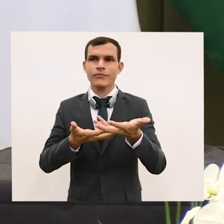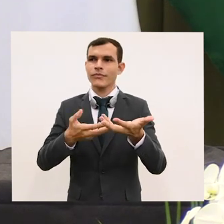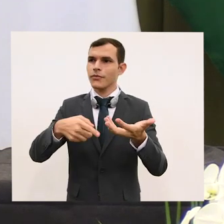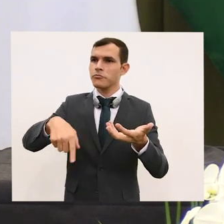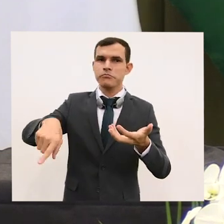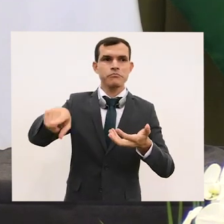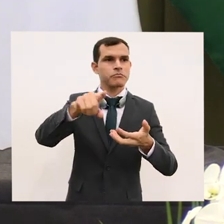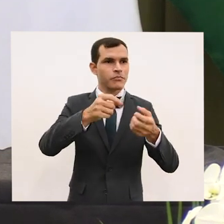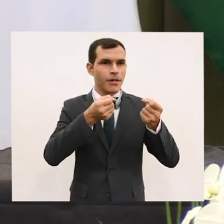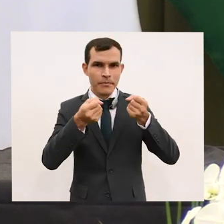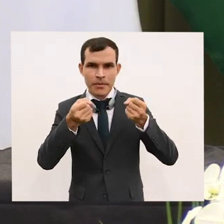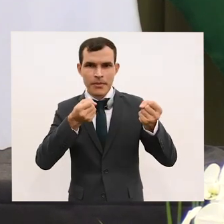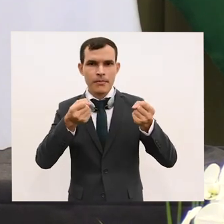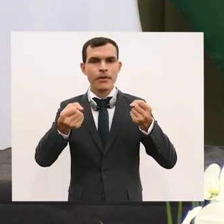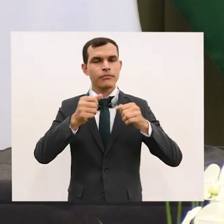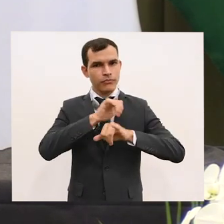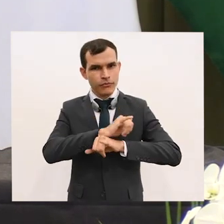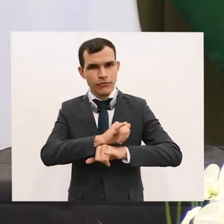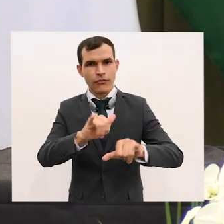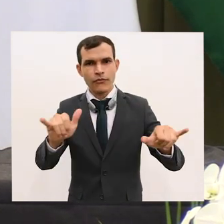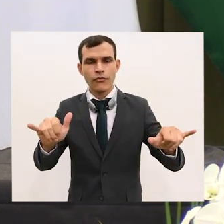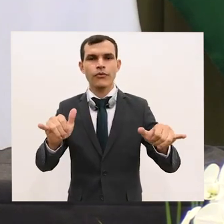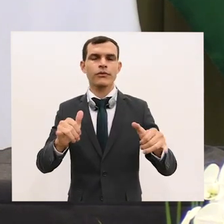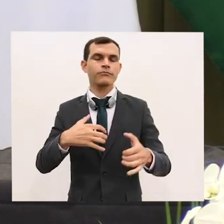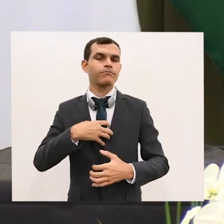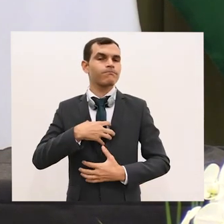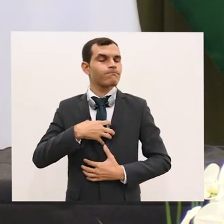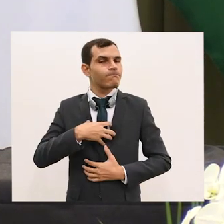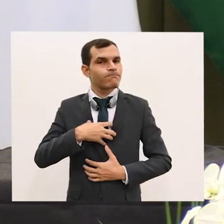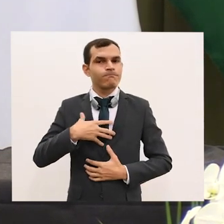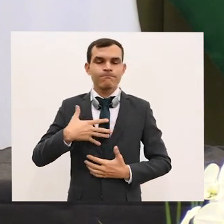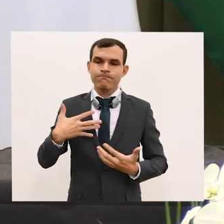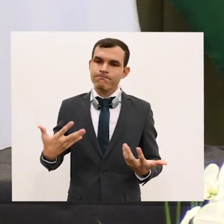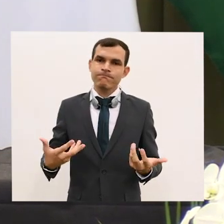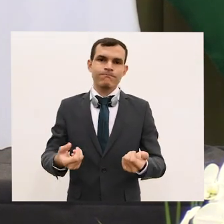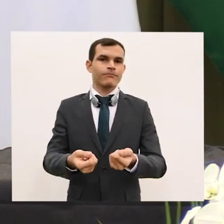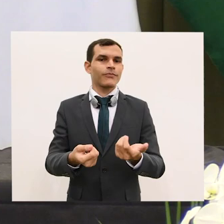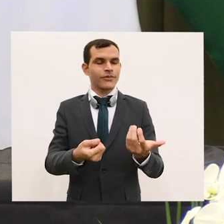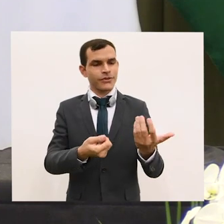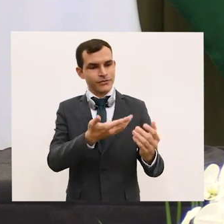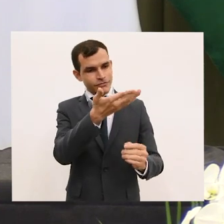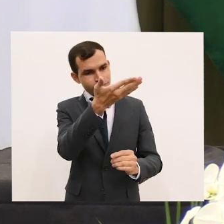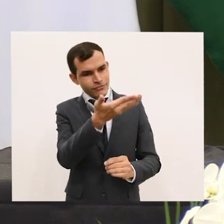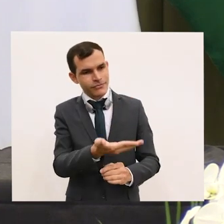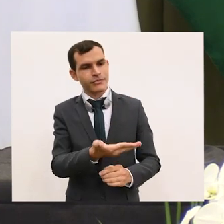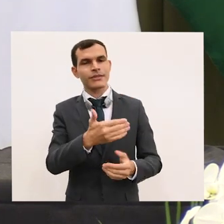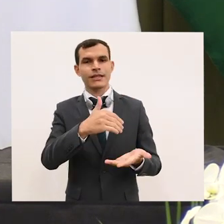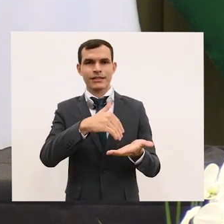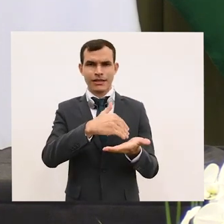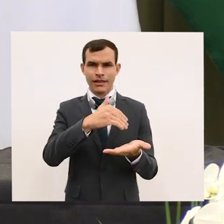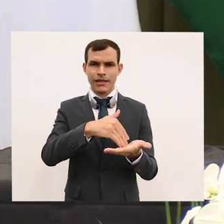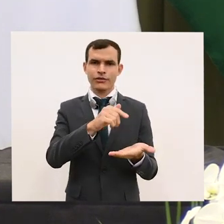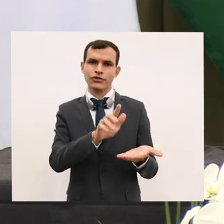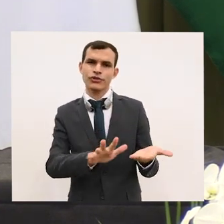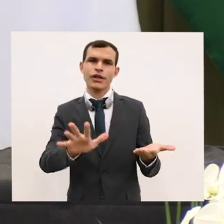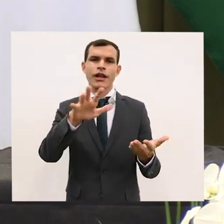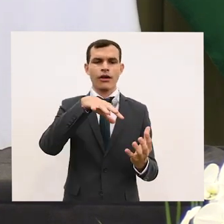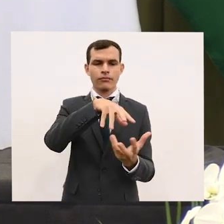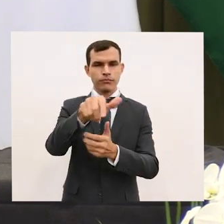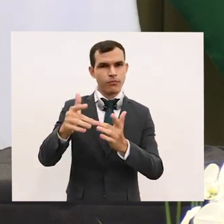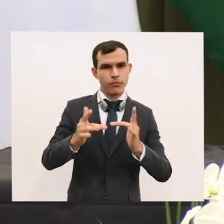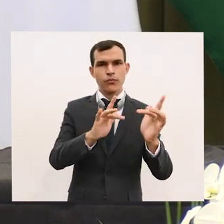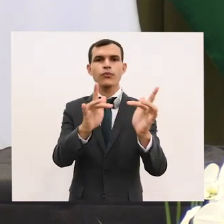imprensa. É um privilégio para essa administração, embaixador Fernando Simas, ter vossa excelência como secretário-geral das Relações Exteriores.